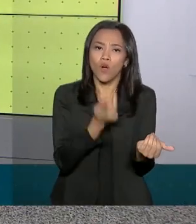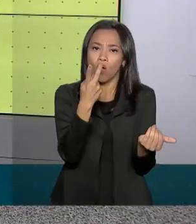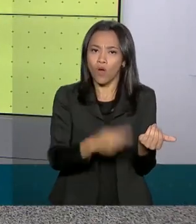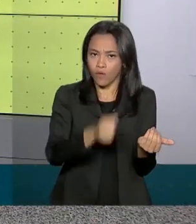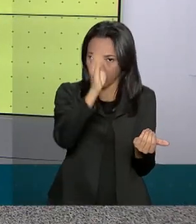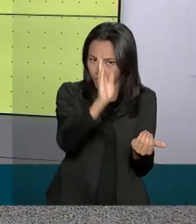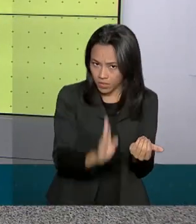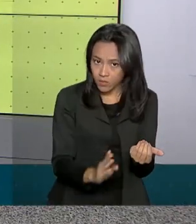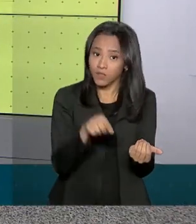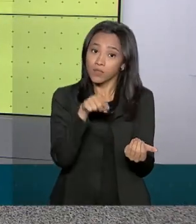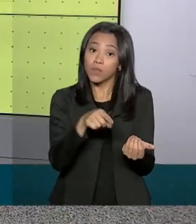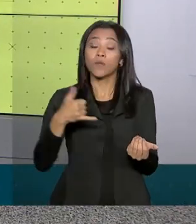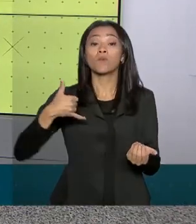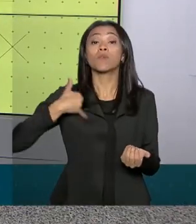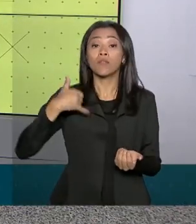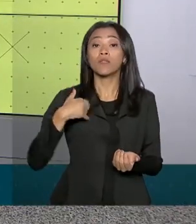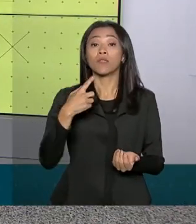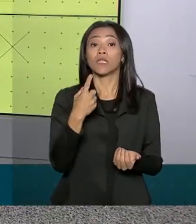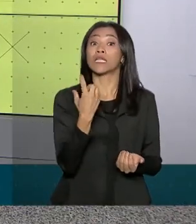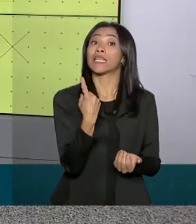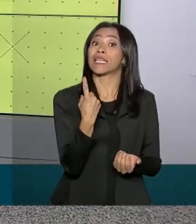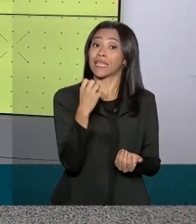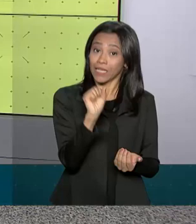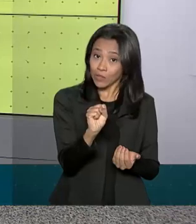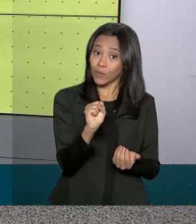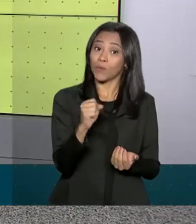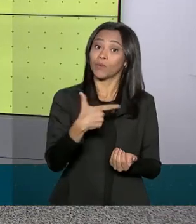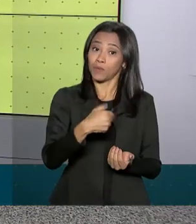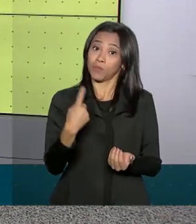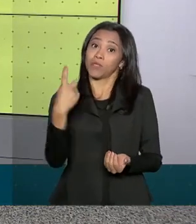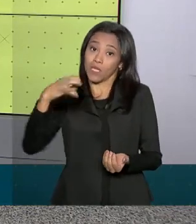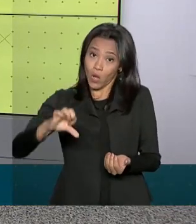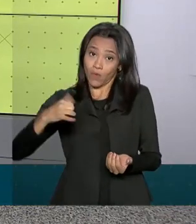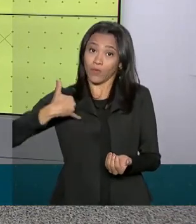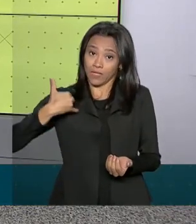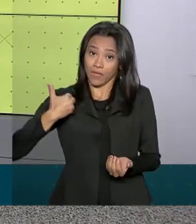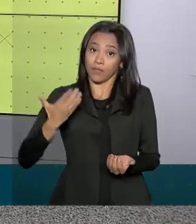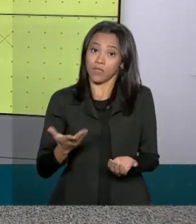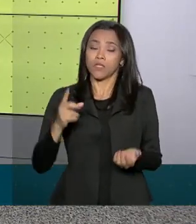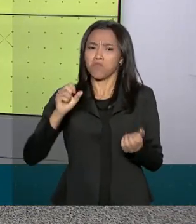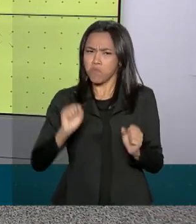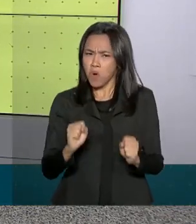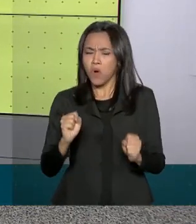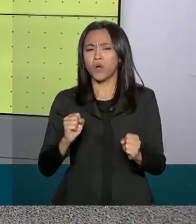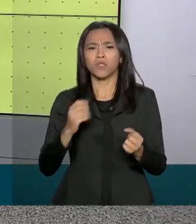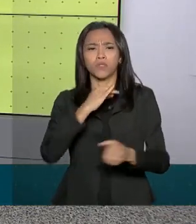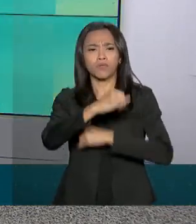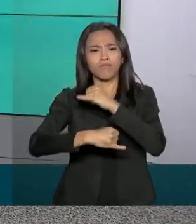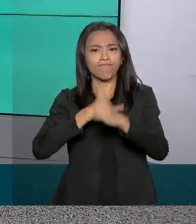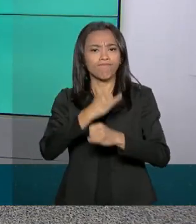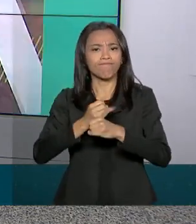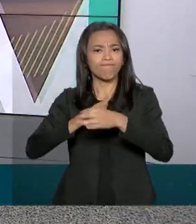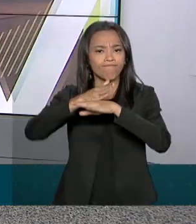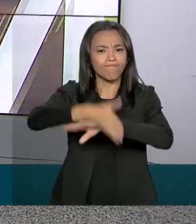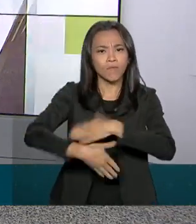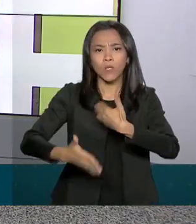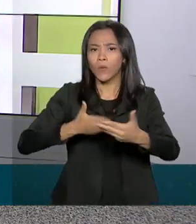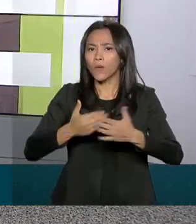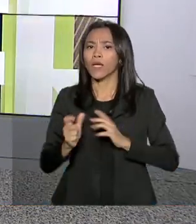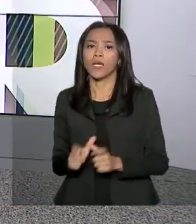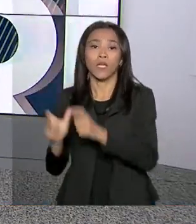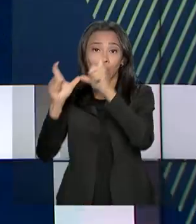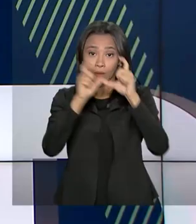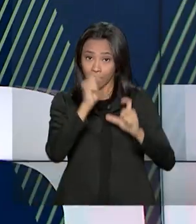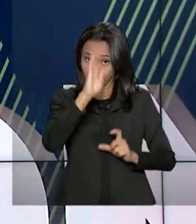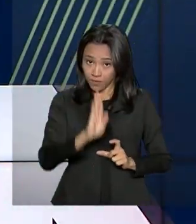do sexo masculino que completam 18 anos em 2019. O procedimento pode ser feito pela internet de qualquer região do